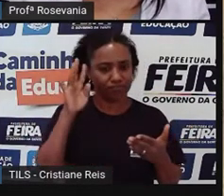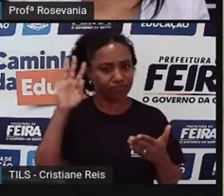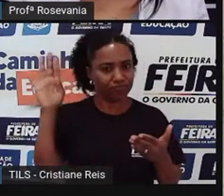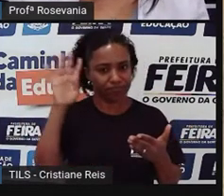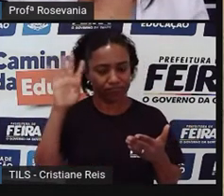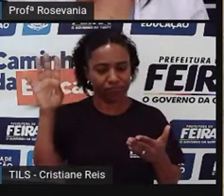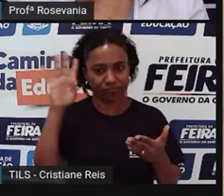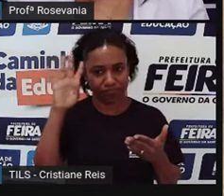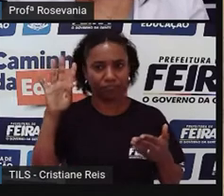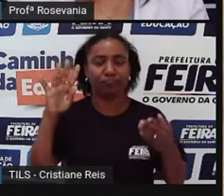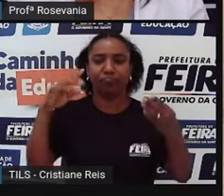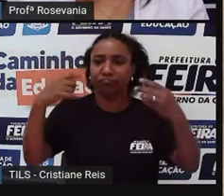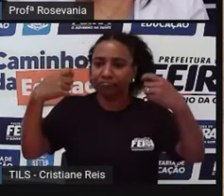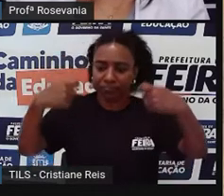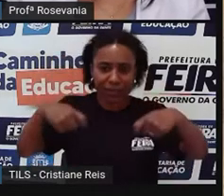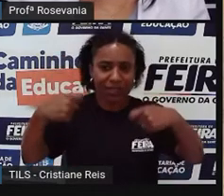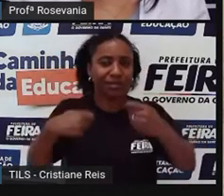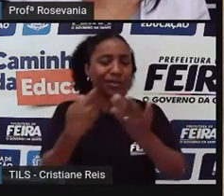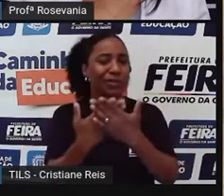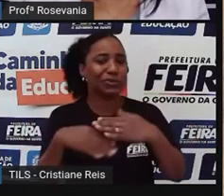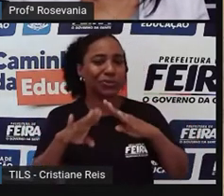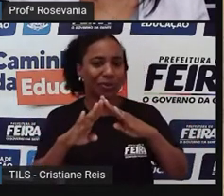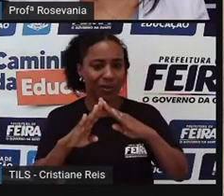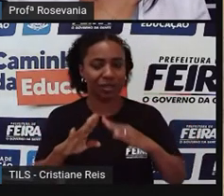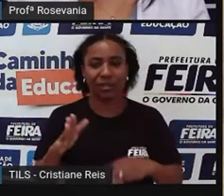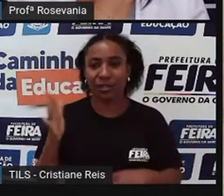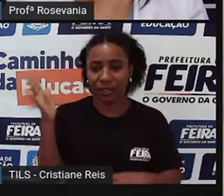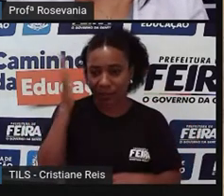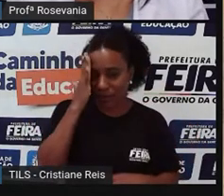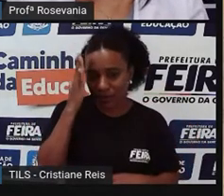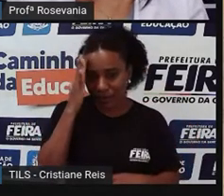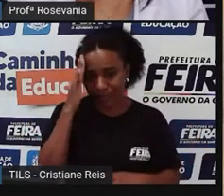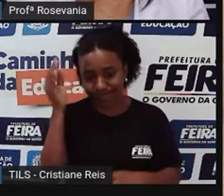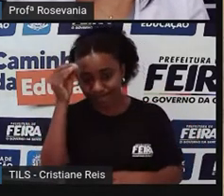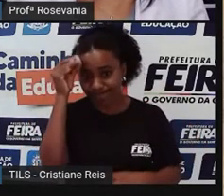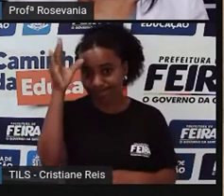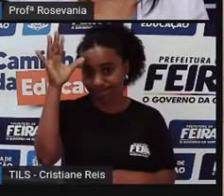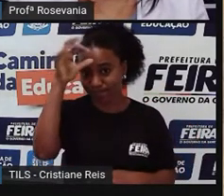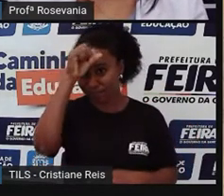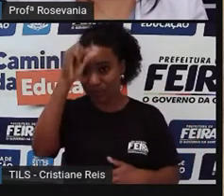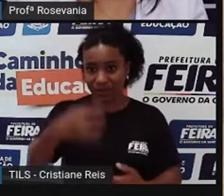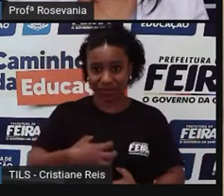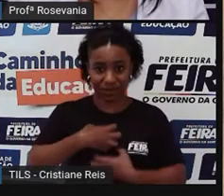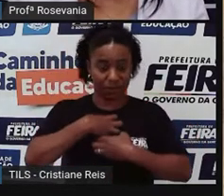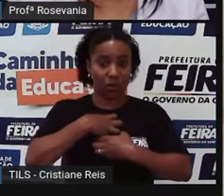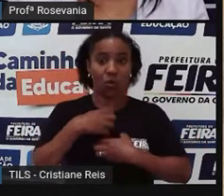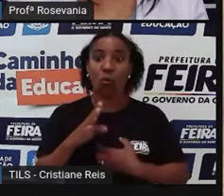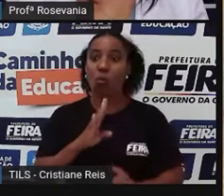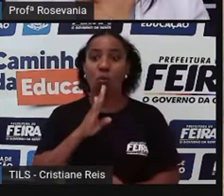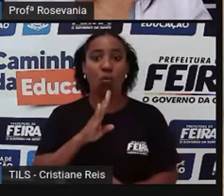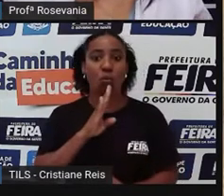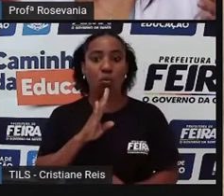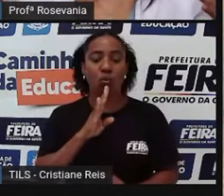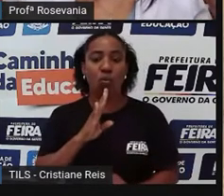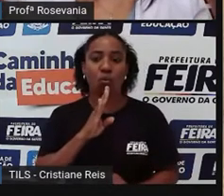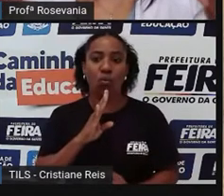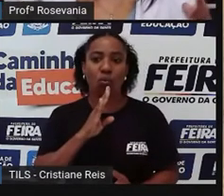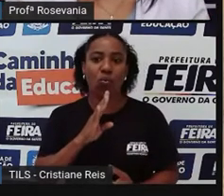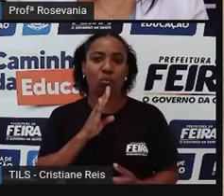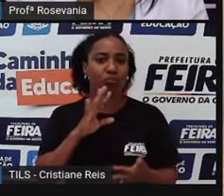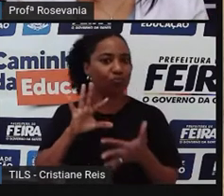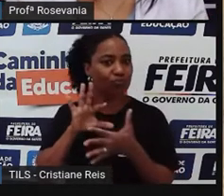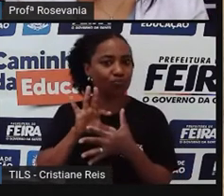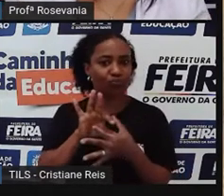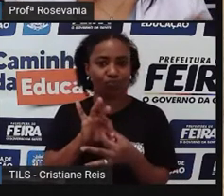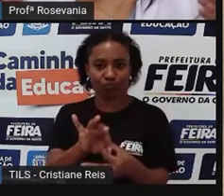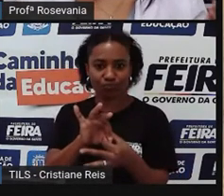saber e o sentir, onde conhecimentos e sentimentos andem de mãos dadas. Então, é pra